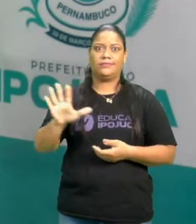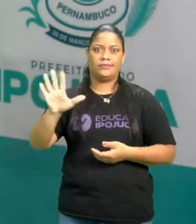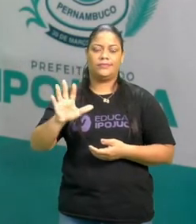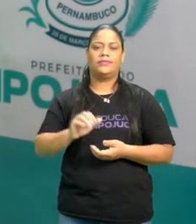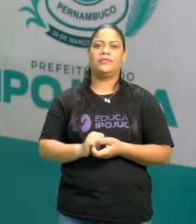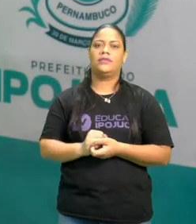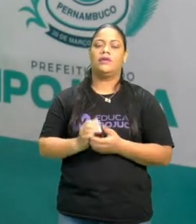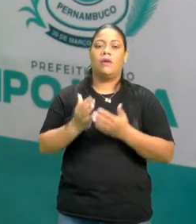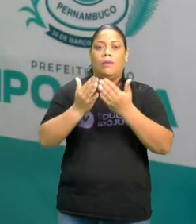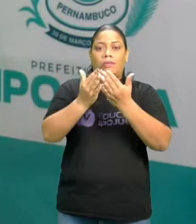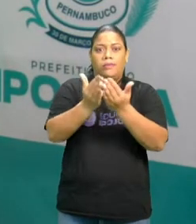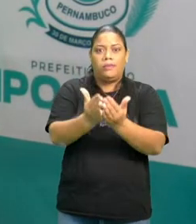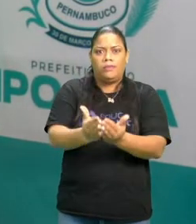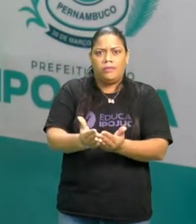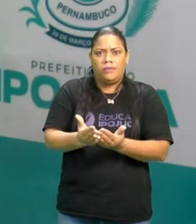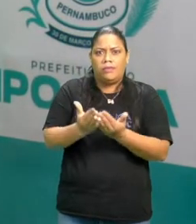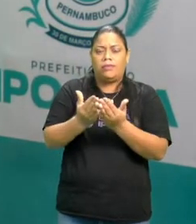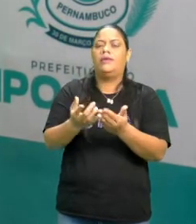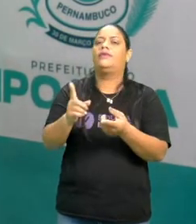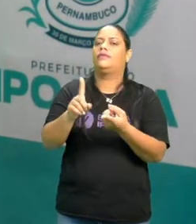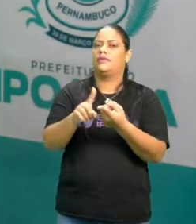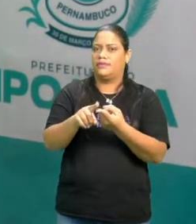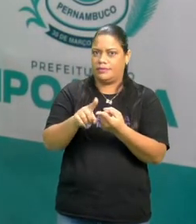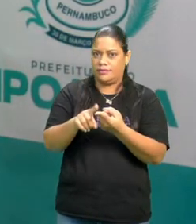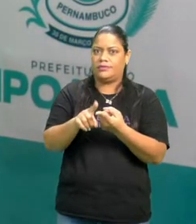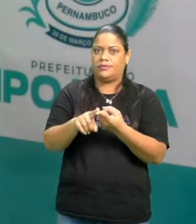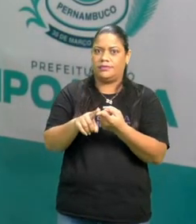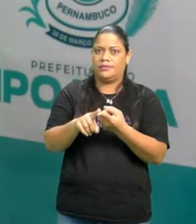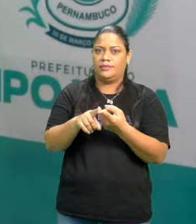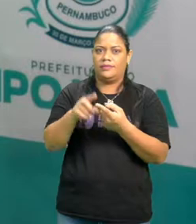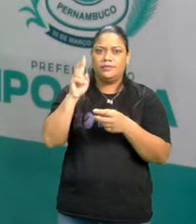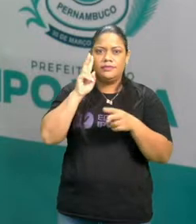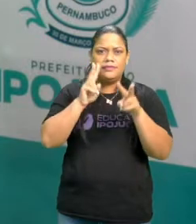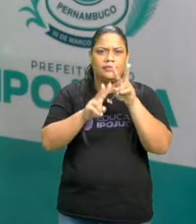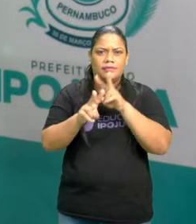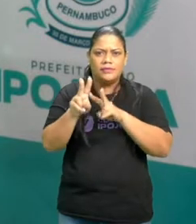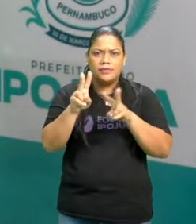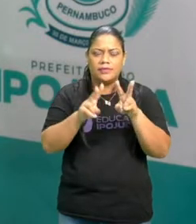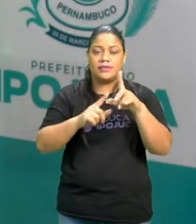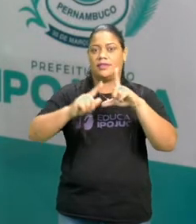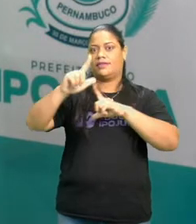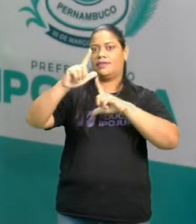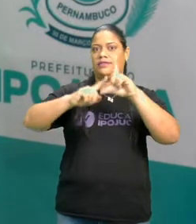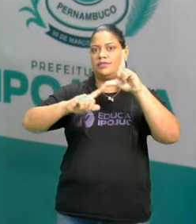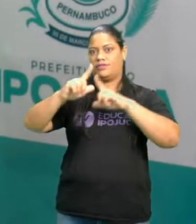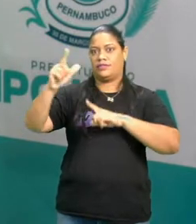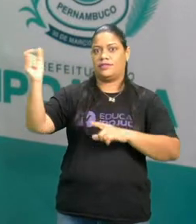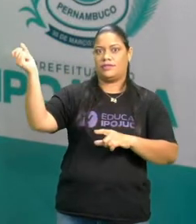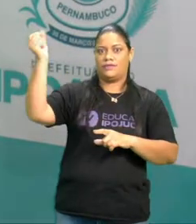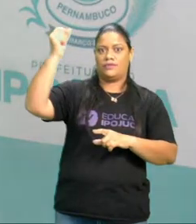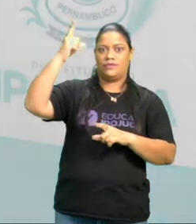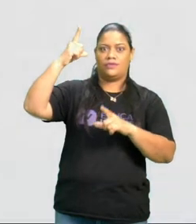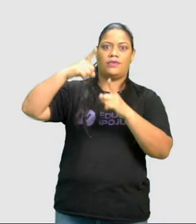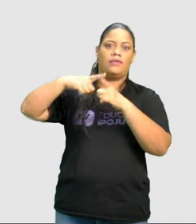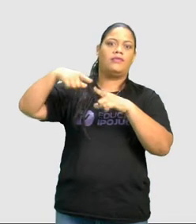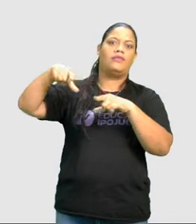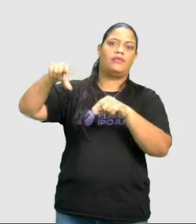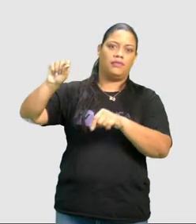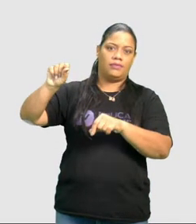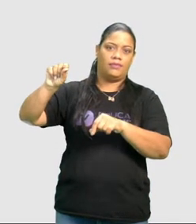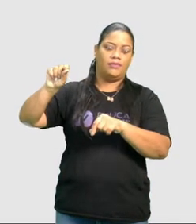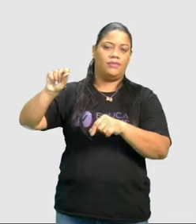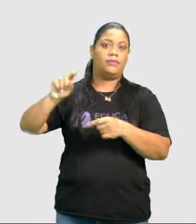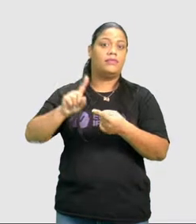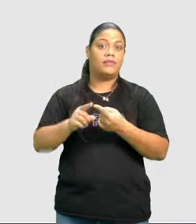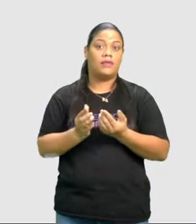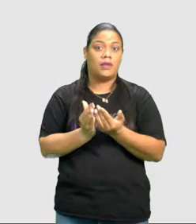portugueses também se guiavam pelos astros, tanto as estrelas, como o Sol e como a Lua. E algumas